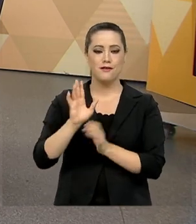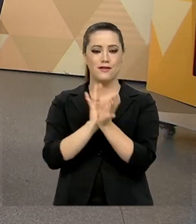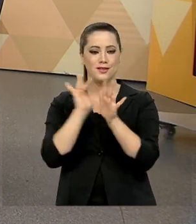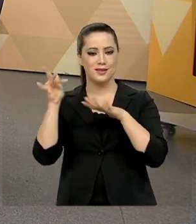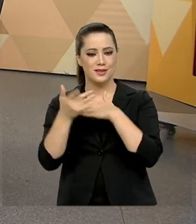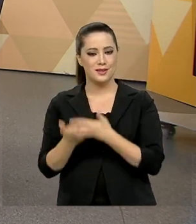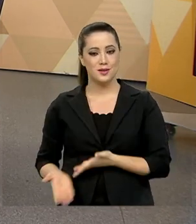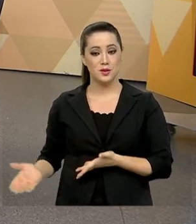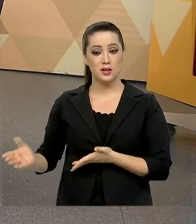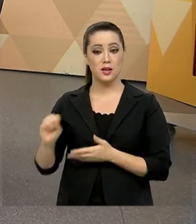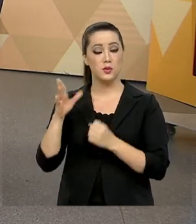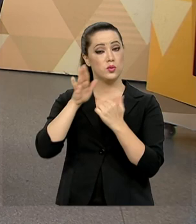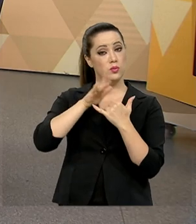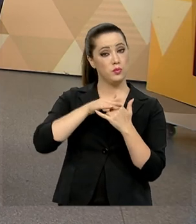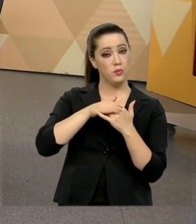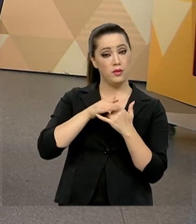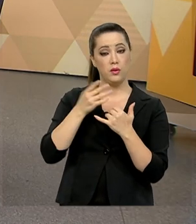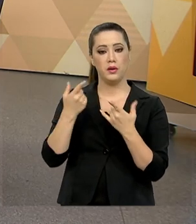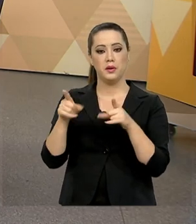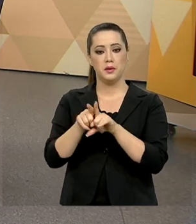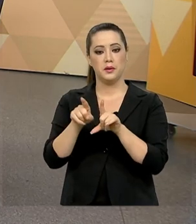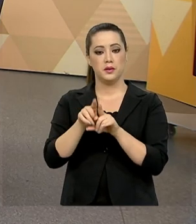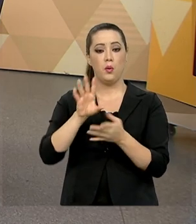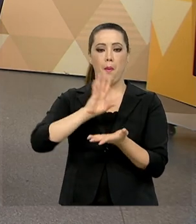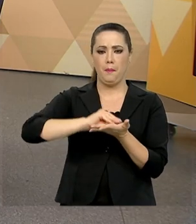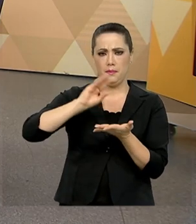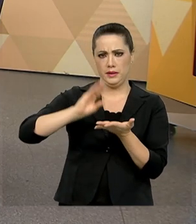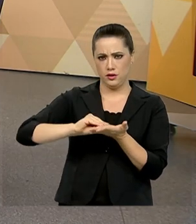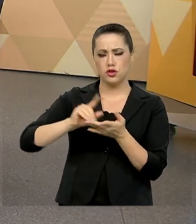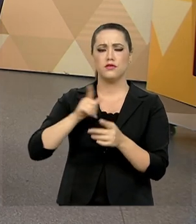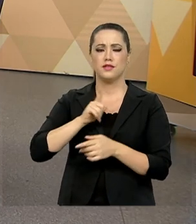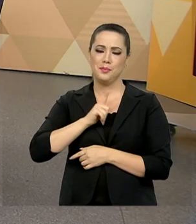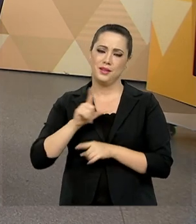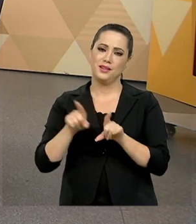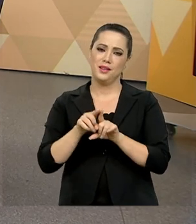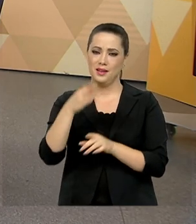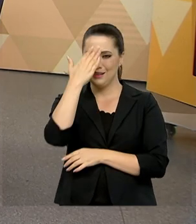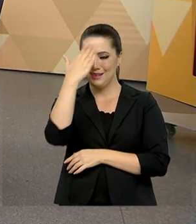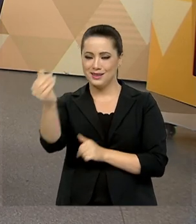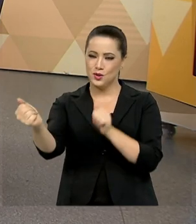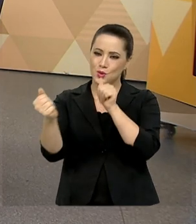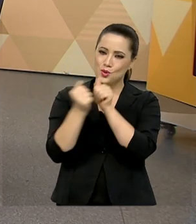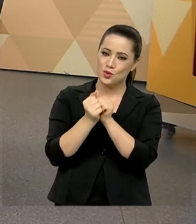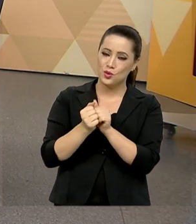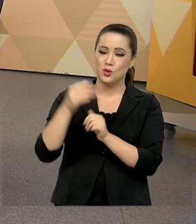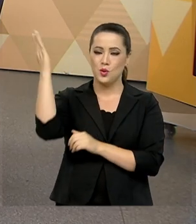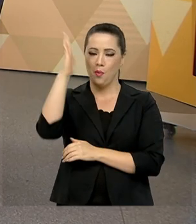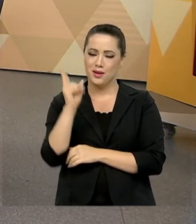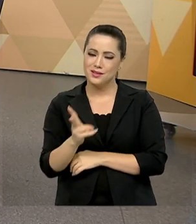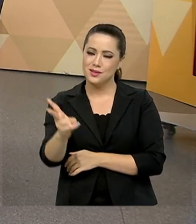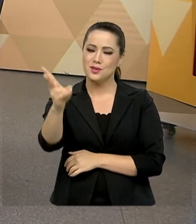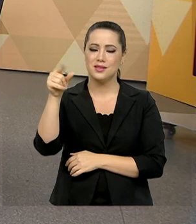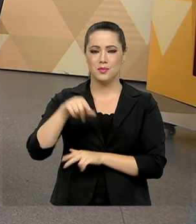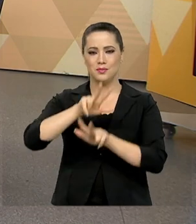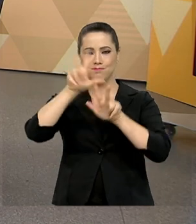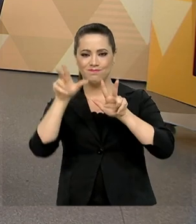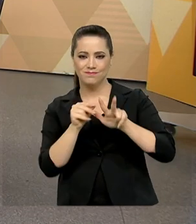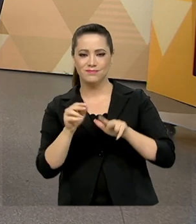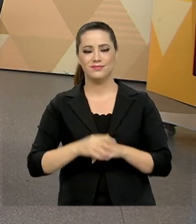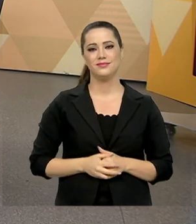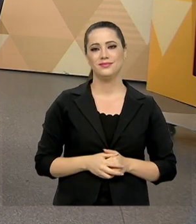redes sociais ou baixe o TV Brasil Play. Obrigado pela companhia e o Brasil continua em pauta aqui na TV Brasil.